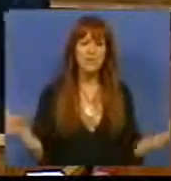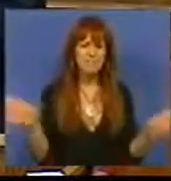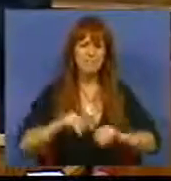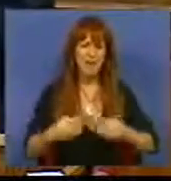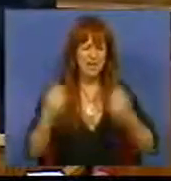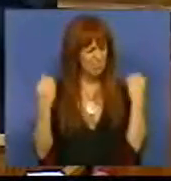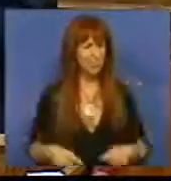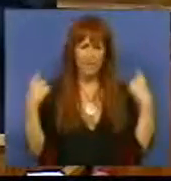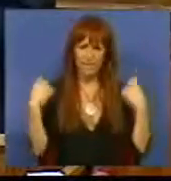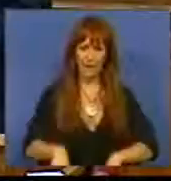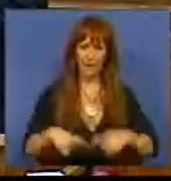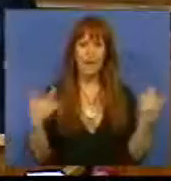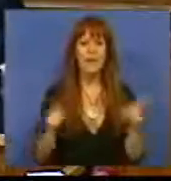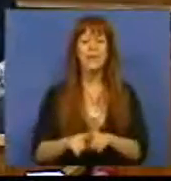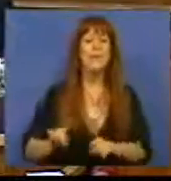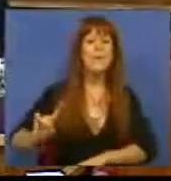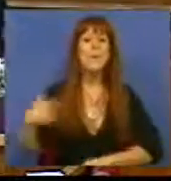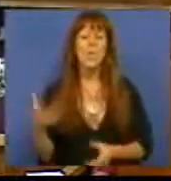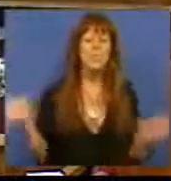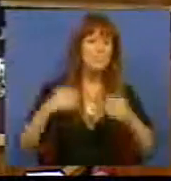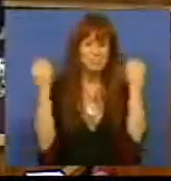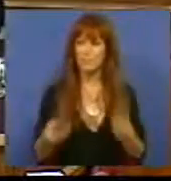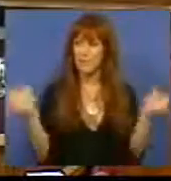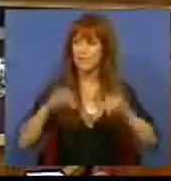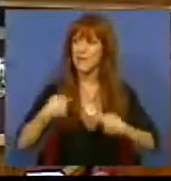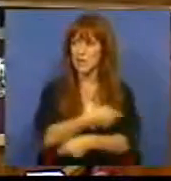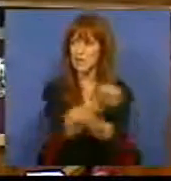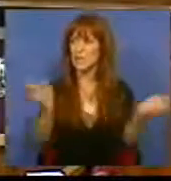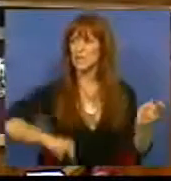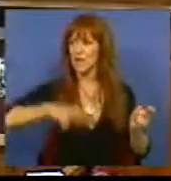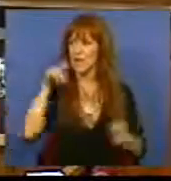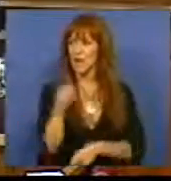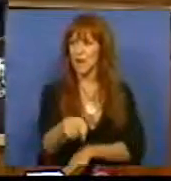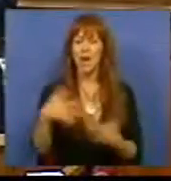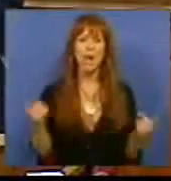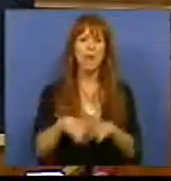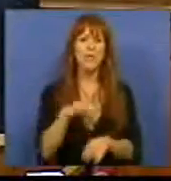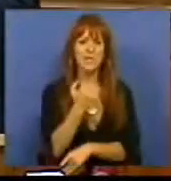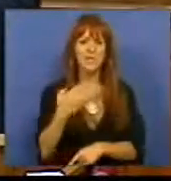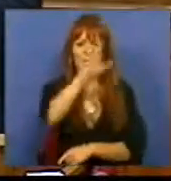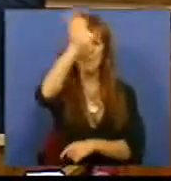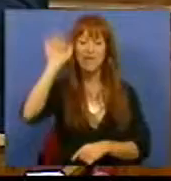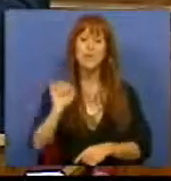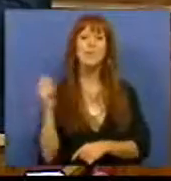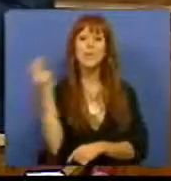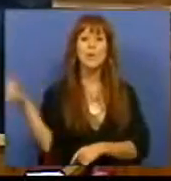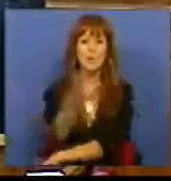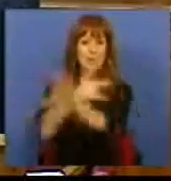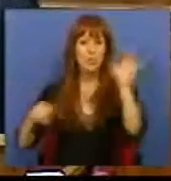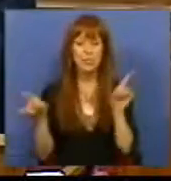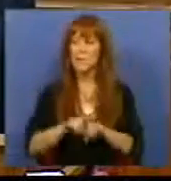mais injustas, se não a mais injusta distribuição da riqueza dos 27 países da União Europeia,